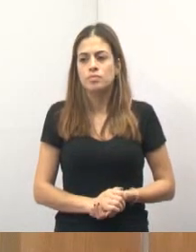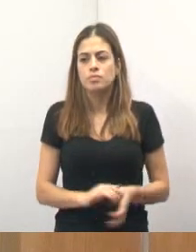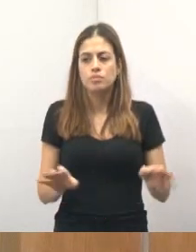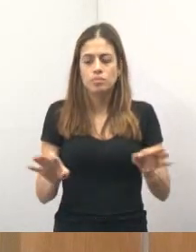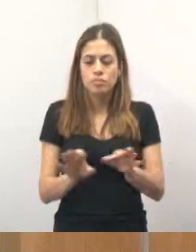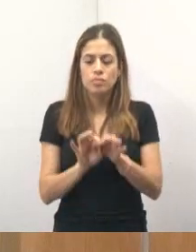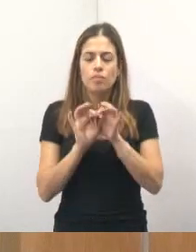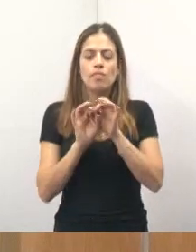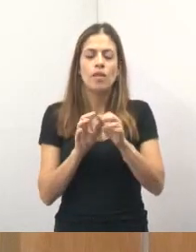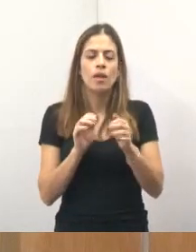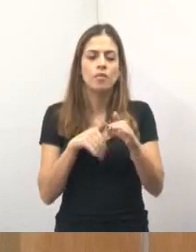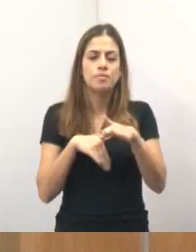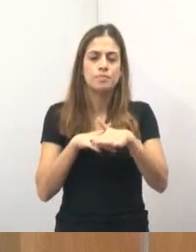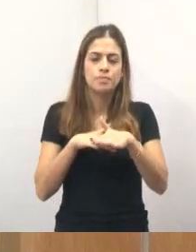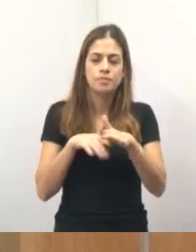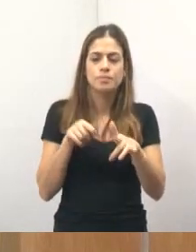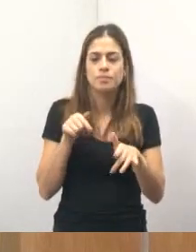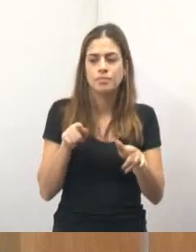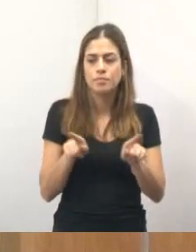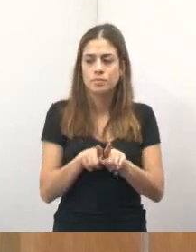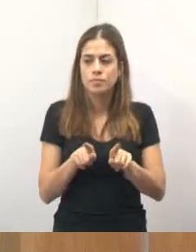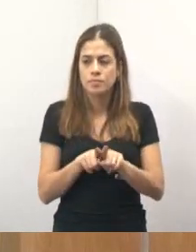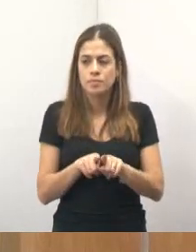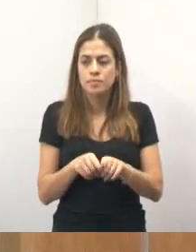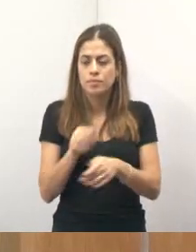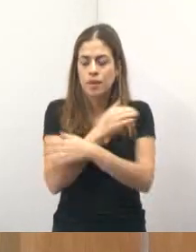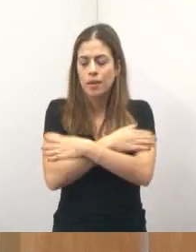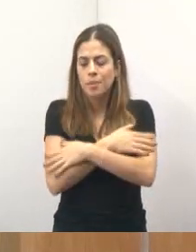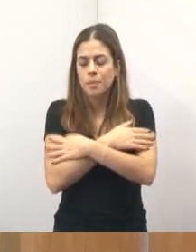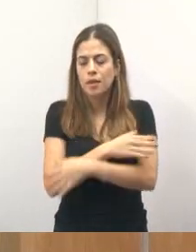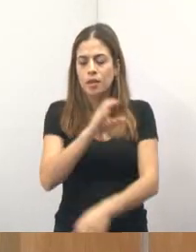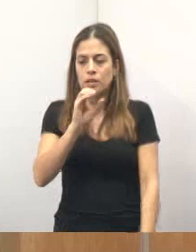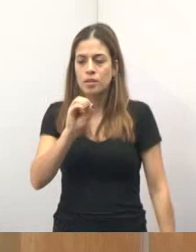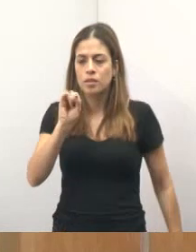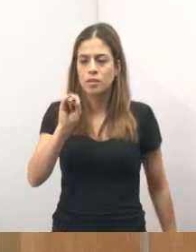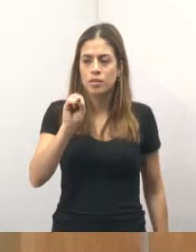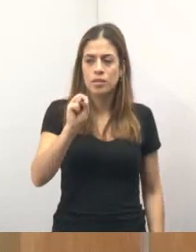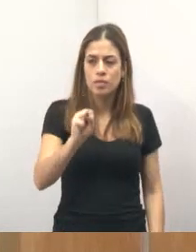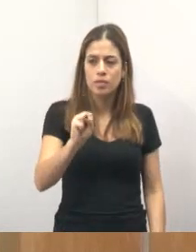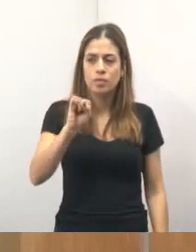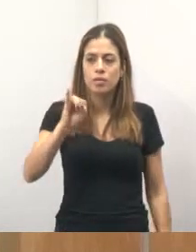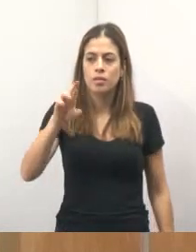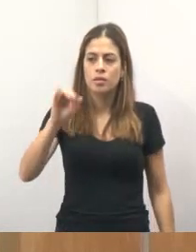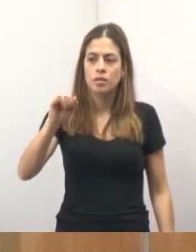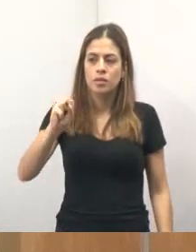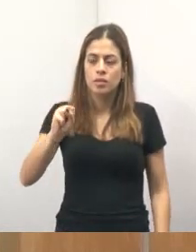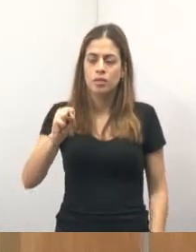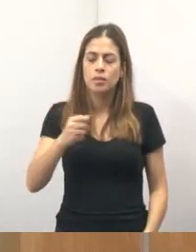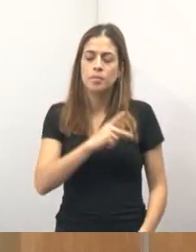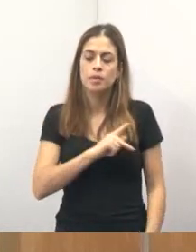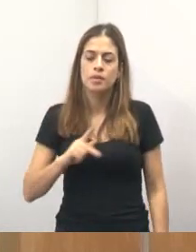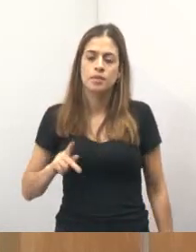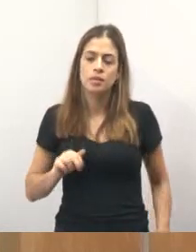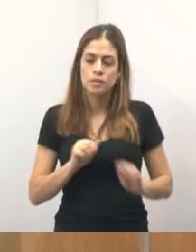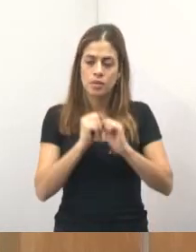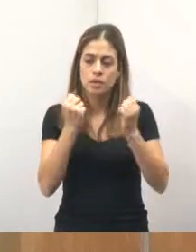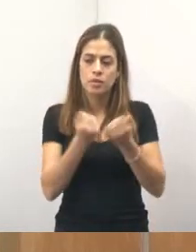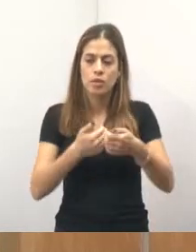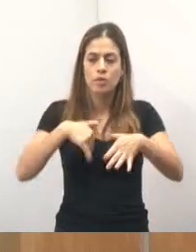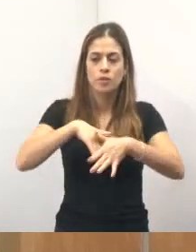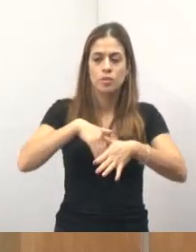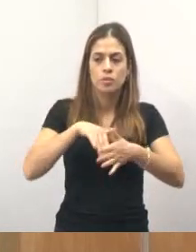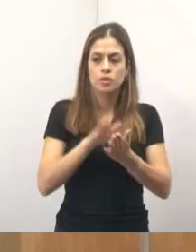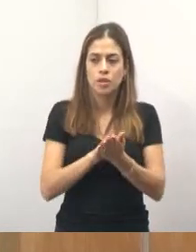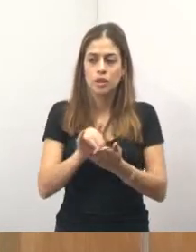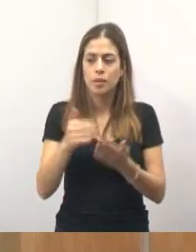futebol aqui. Um abraço também ao Zíris, presidente da Associação de Futebol de Jacareí. Parabéns